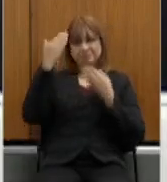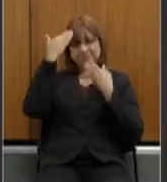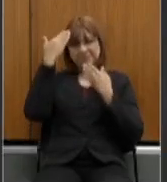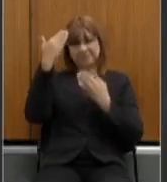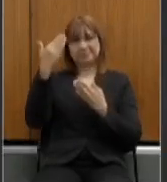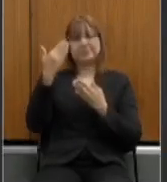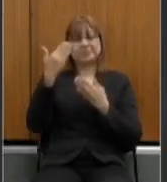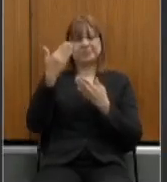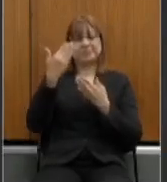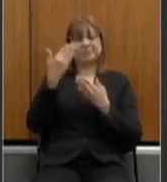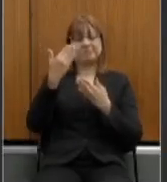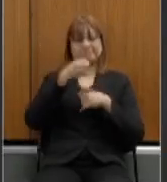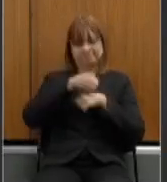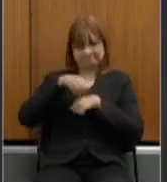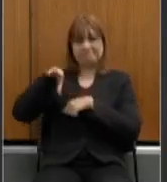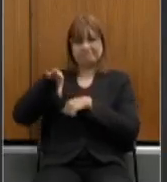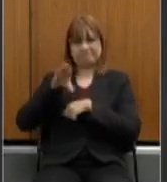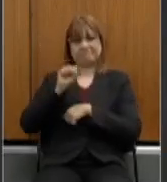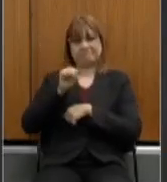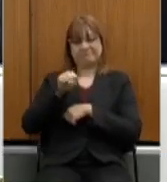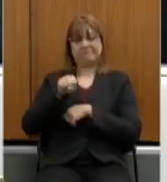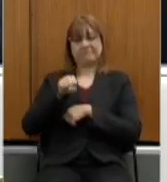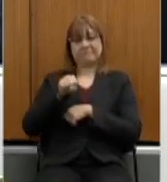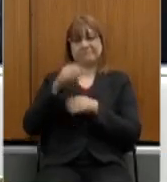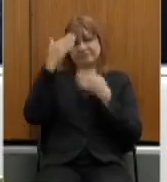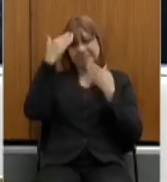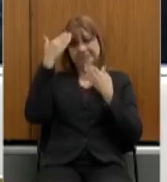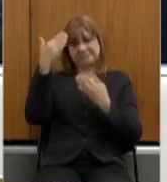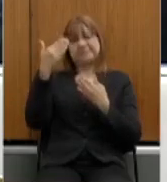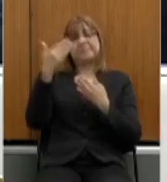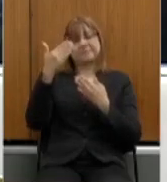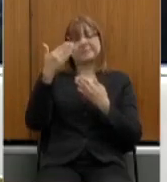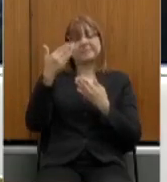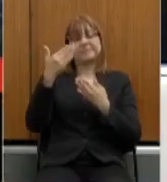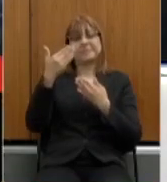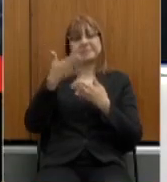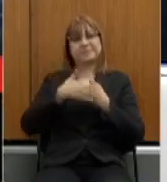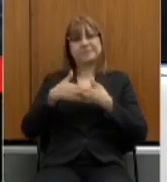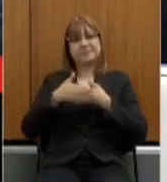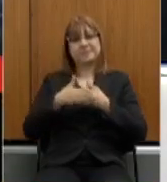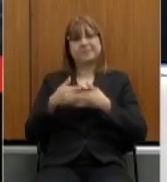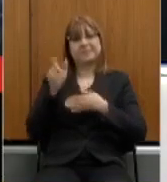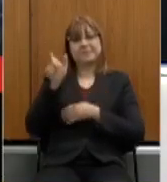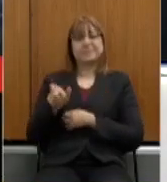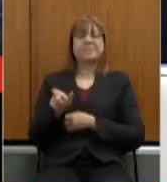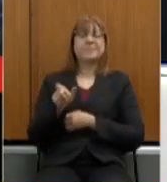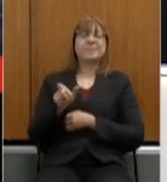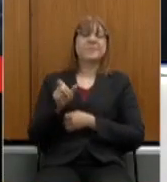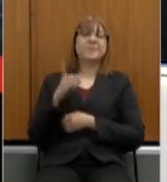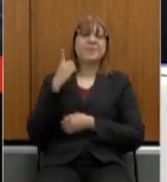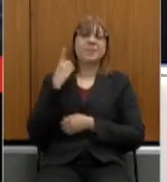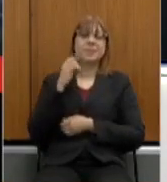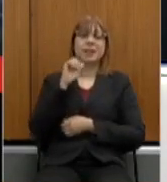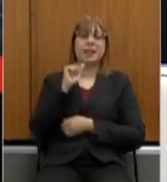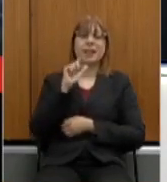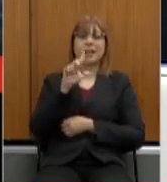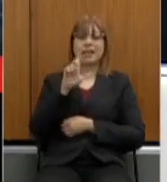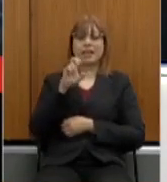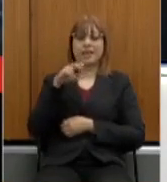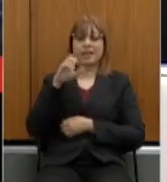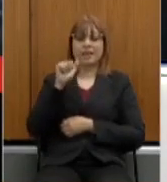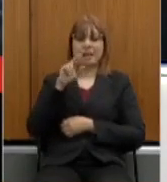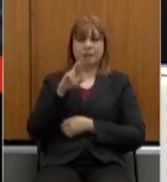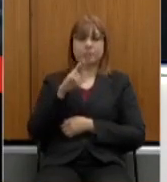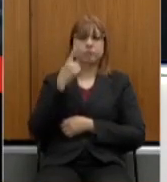será dado Frederico obrigado aí pelo pela consideração com o nosso querido deputado Alencar vamos ver se o doutor